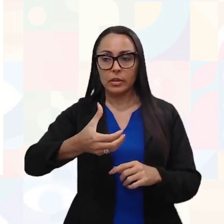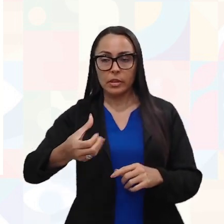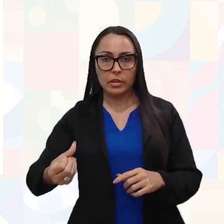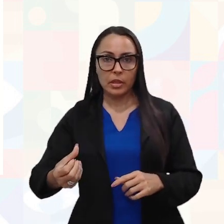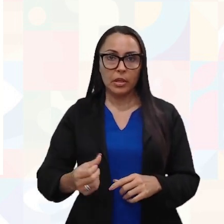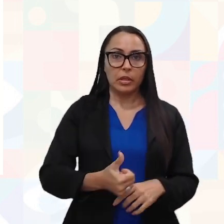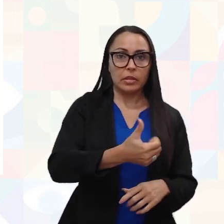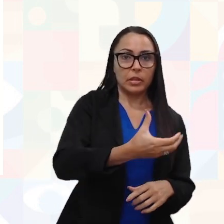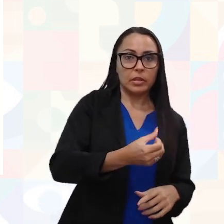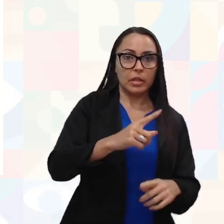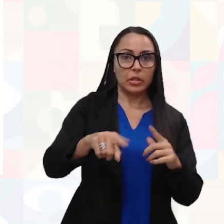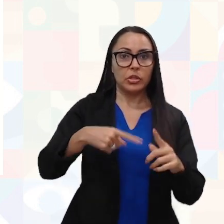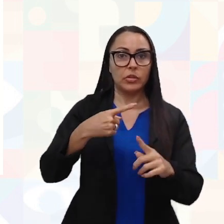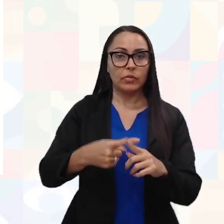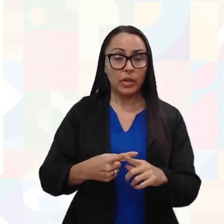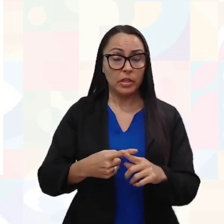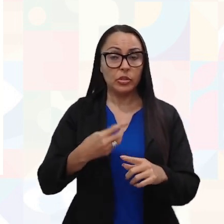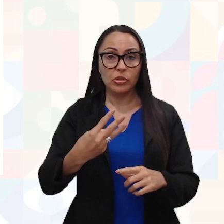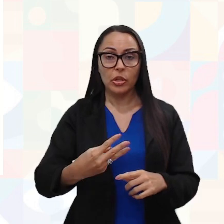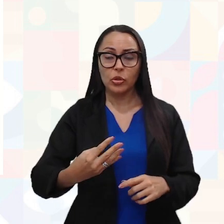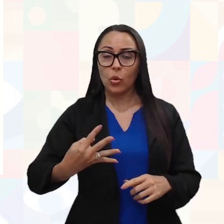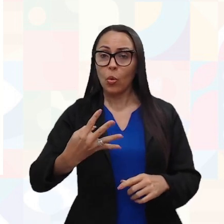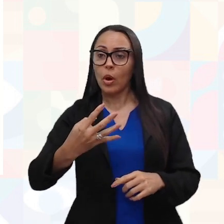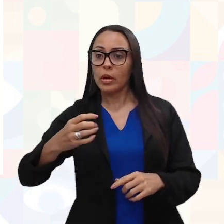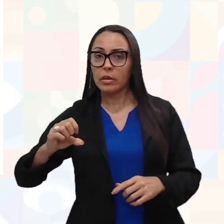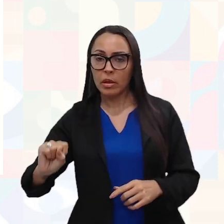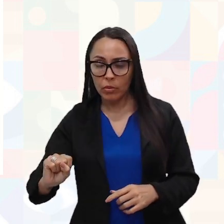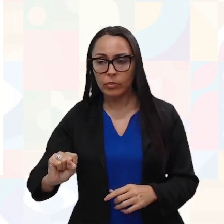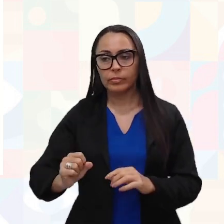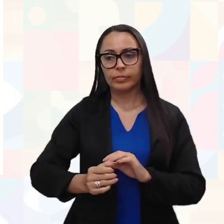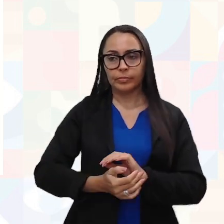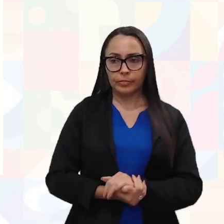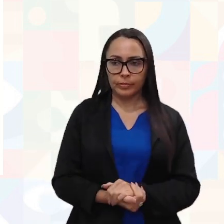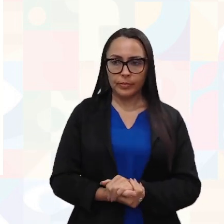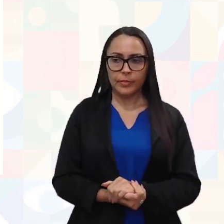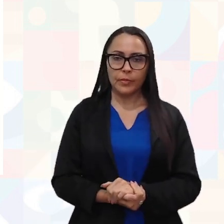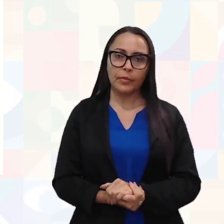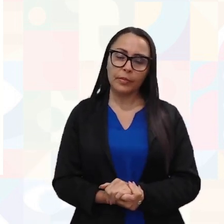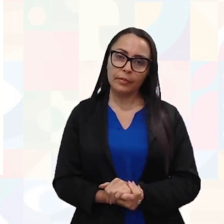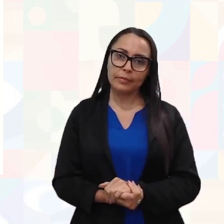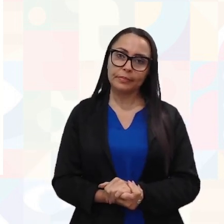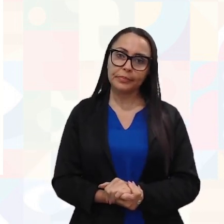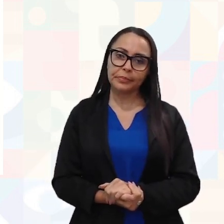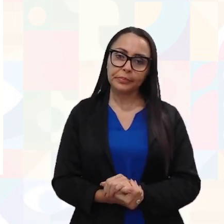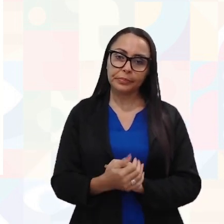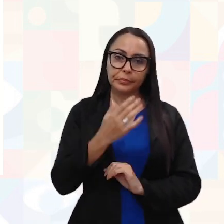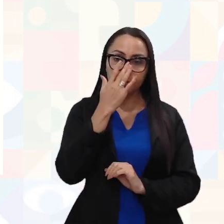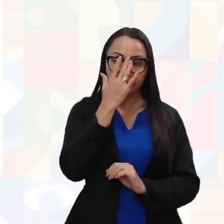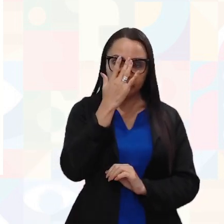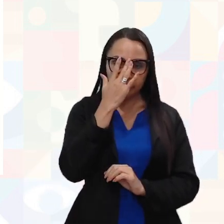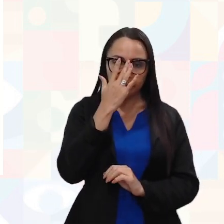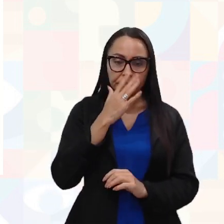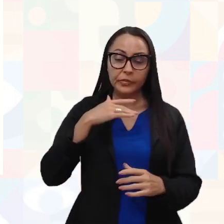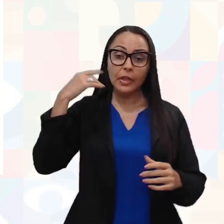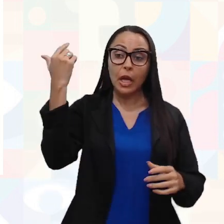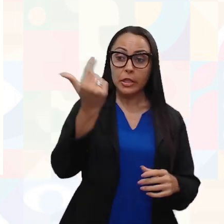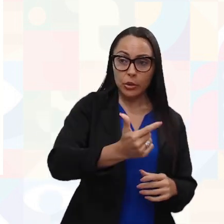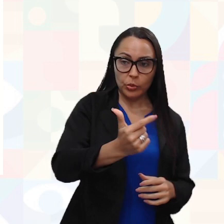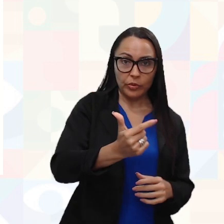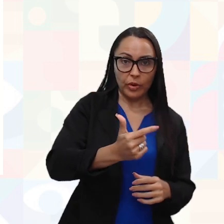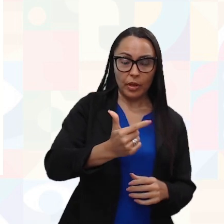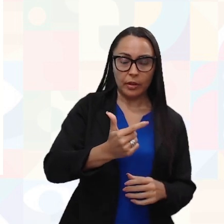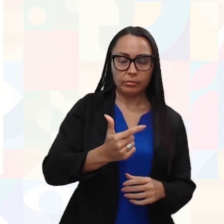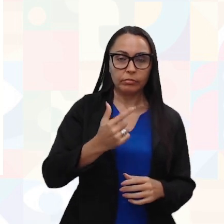16 vezes 3, que dá 48. Então, o grau crítico dessa falha vai ser 48. Já a segunda falha,